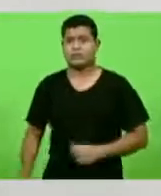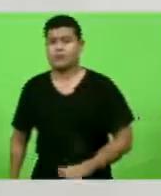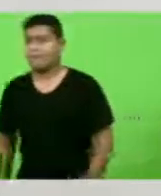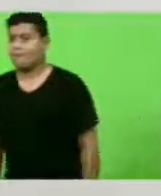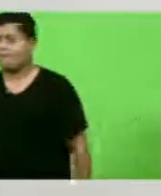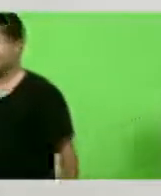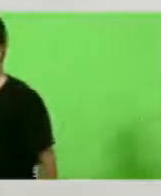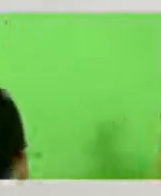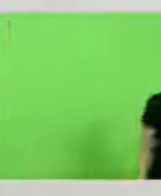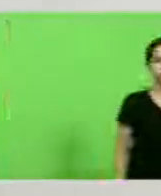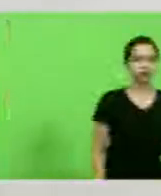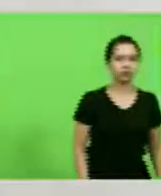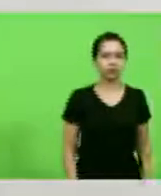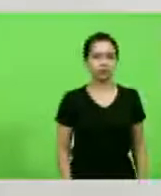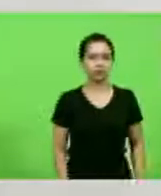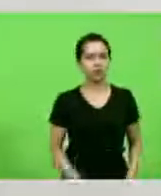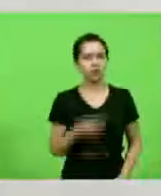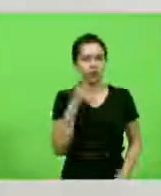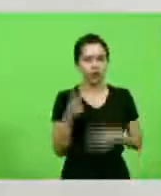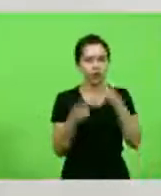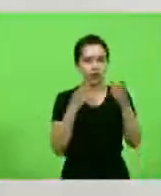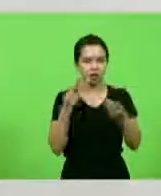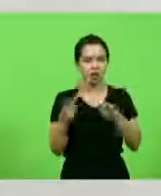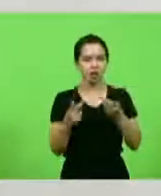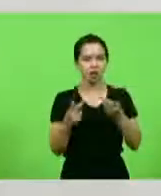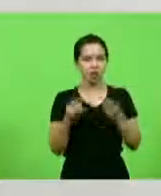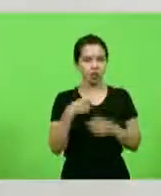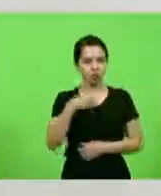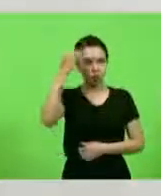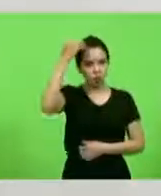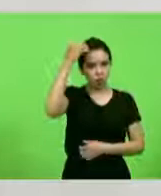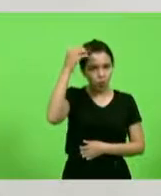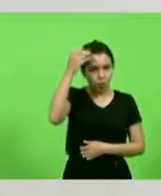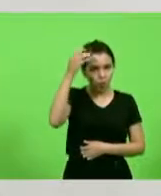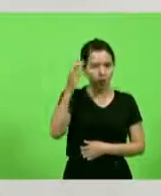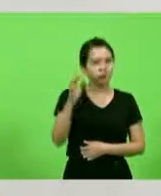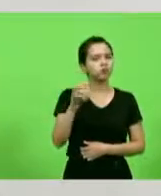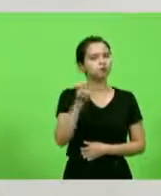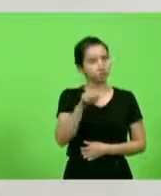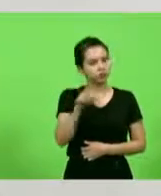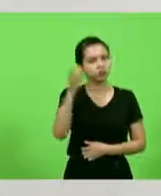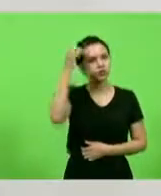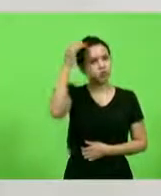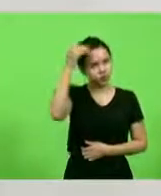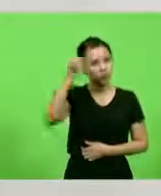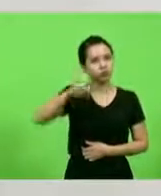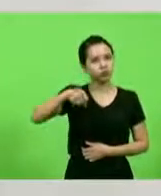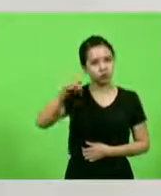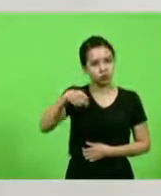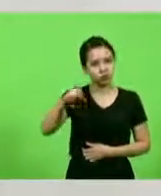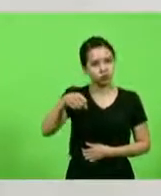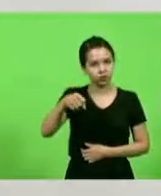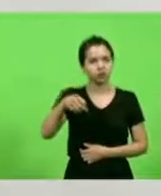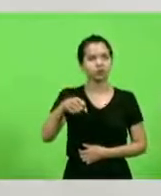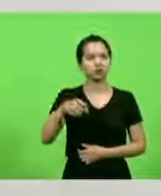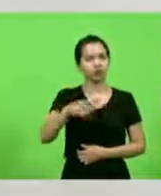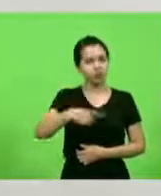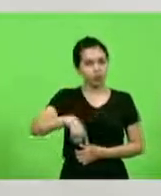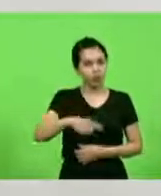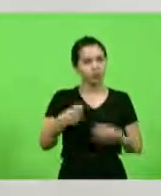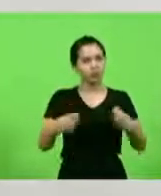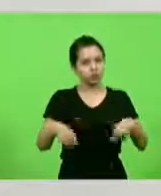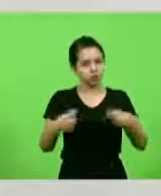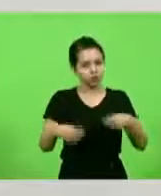nada de errado, não fique falando por aí que você não tem culpa. Você tem culpa, sim. E é isso que nós temos que fazer aqui, dar o